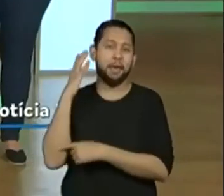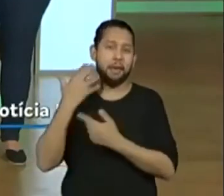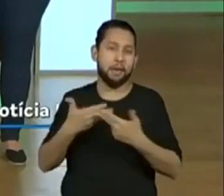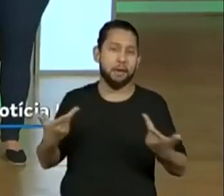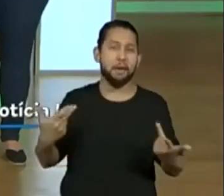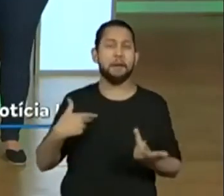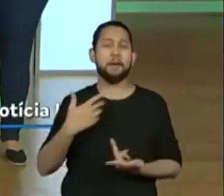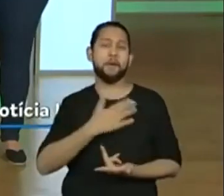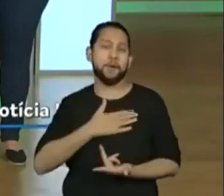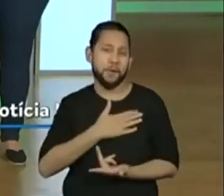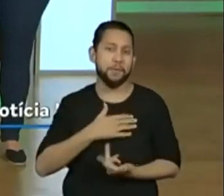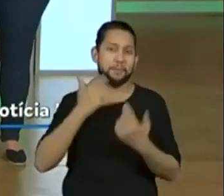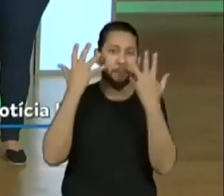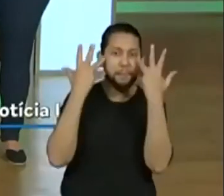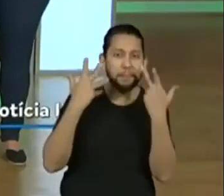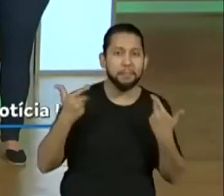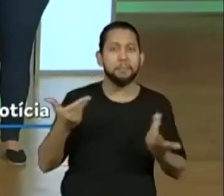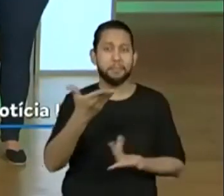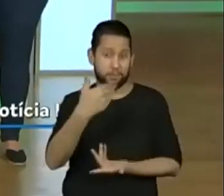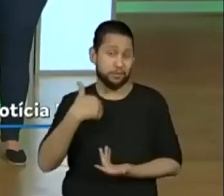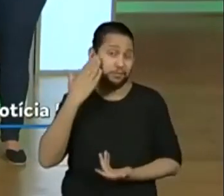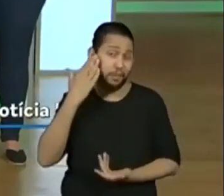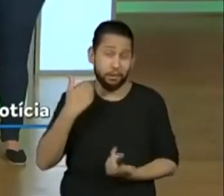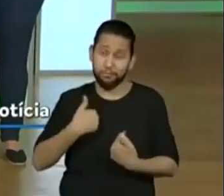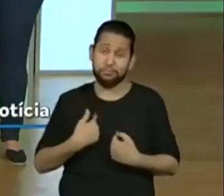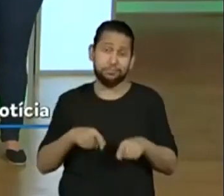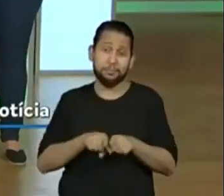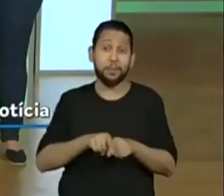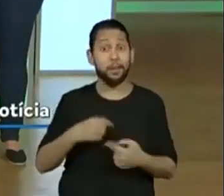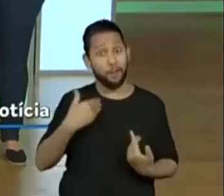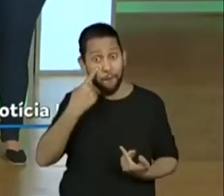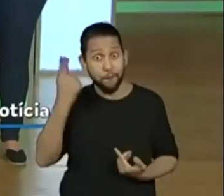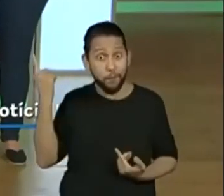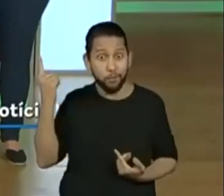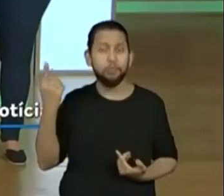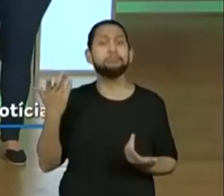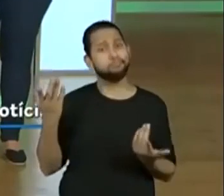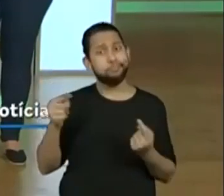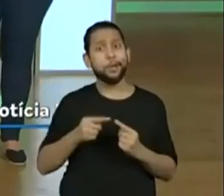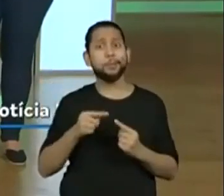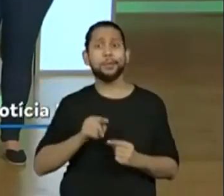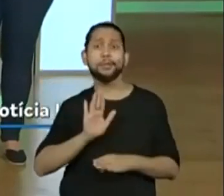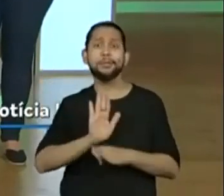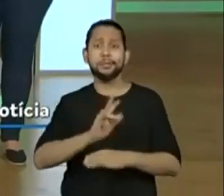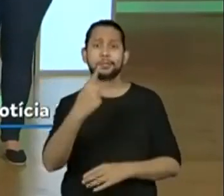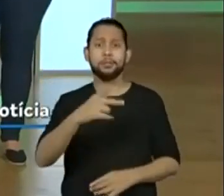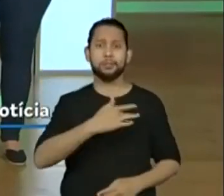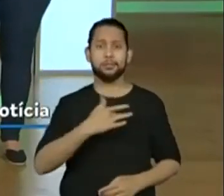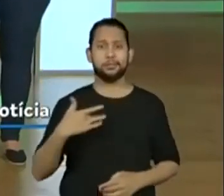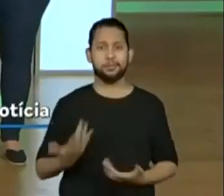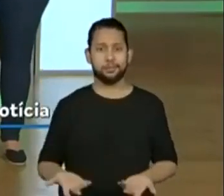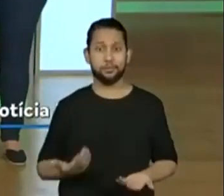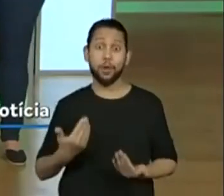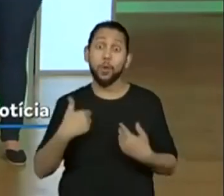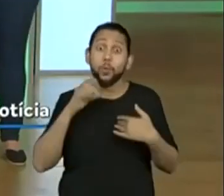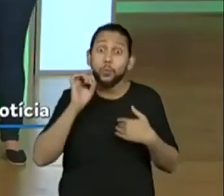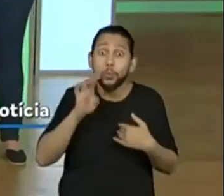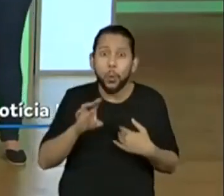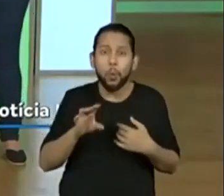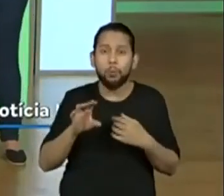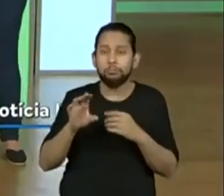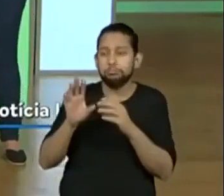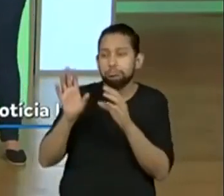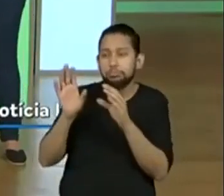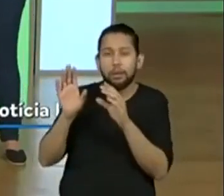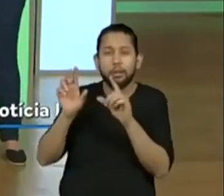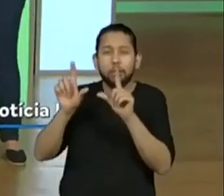para a saúde isso, hein? Então, foi um trecho só, a notícia era bem grande, eu trouxe só esse trecho, mas já deu para analisar as